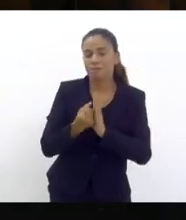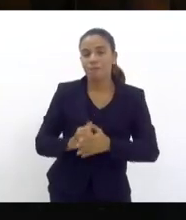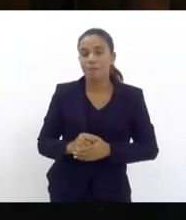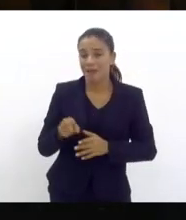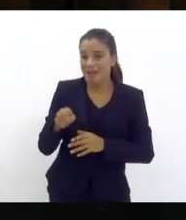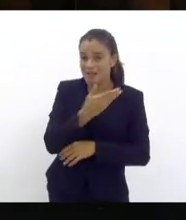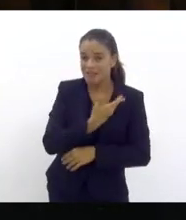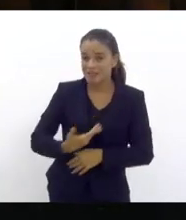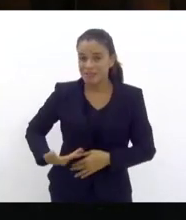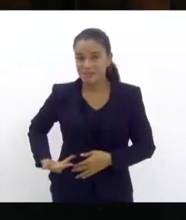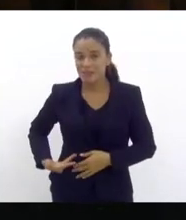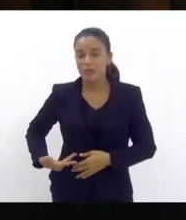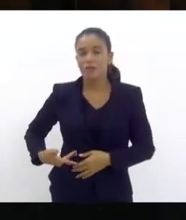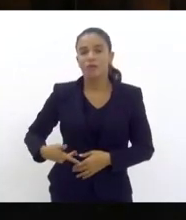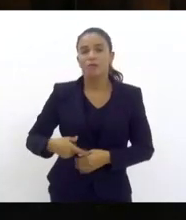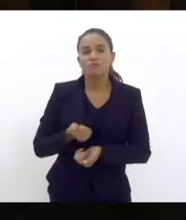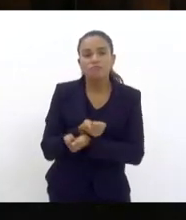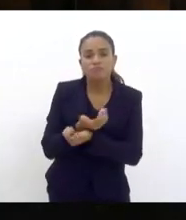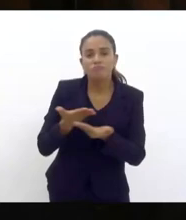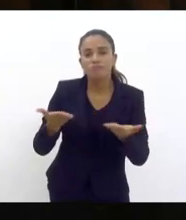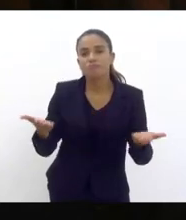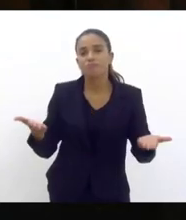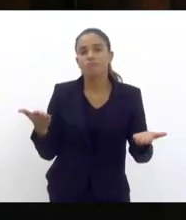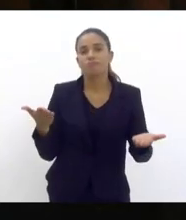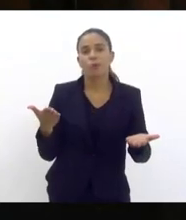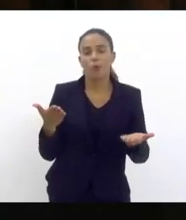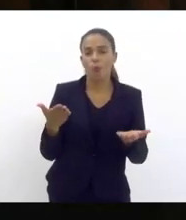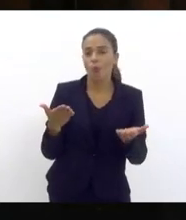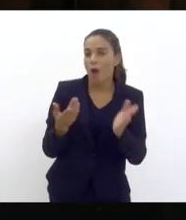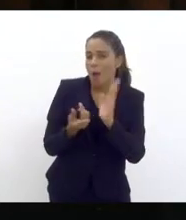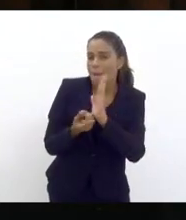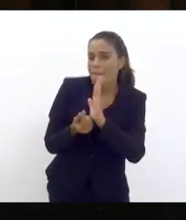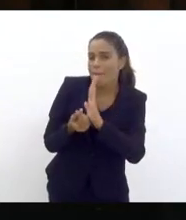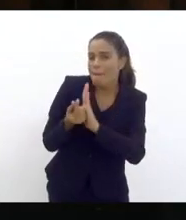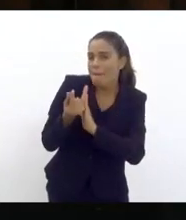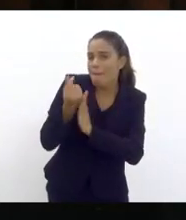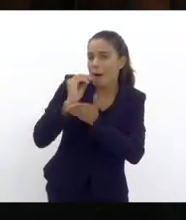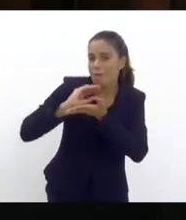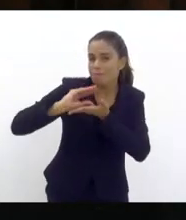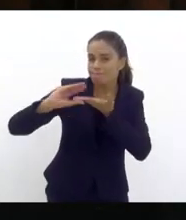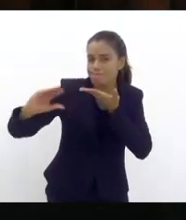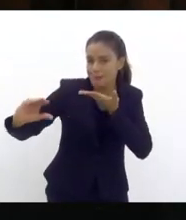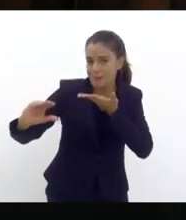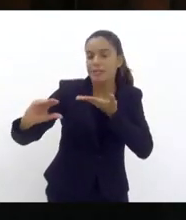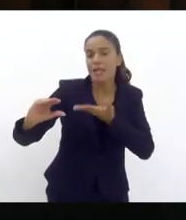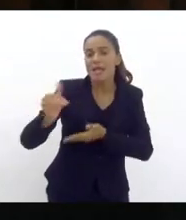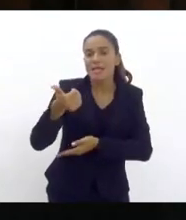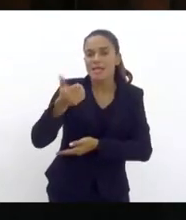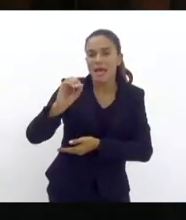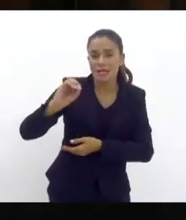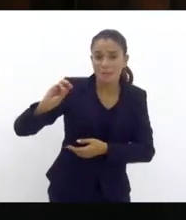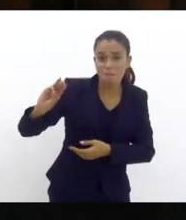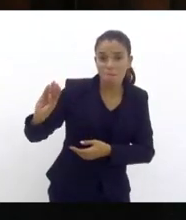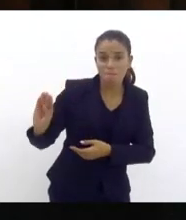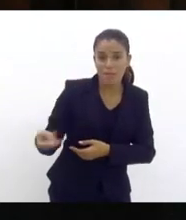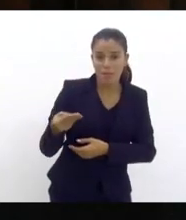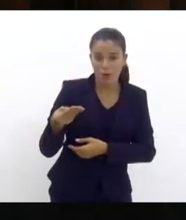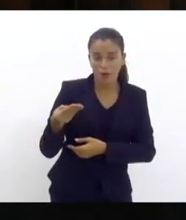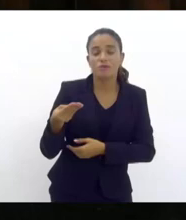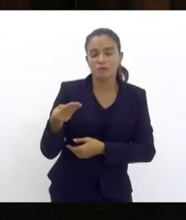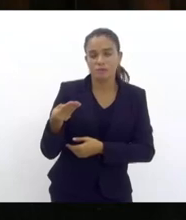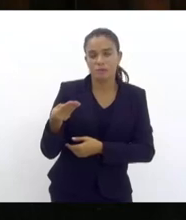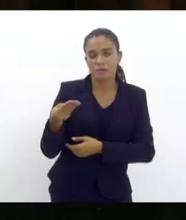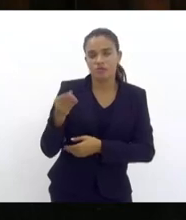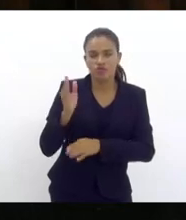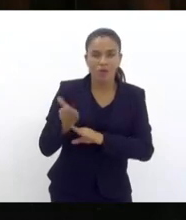esse governo disponibiliza uma alta quantia como 10 bilhões previstos,